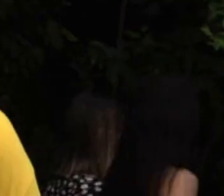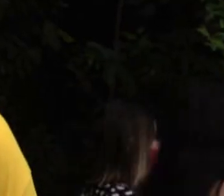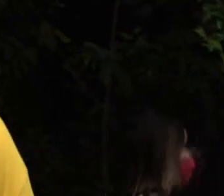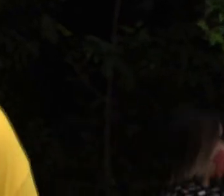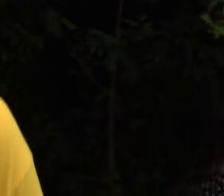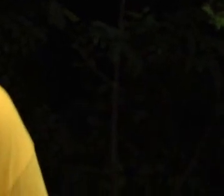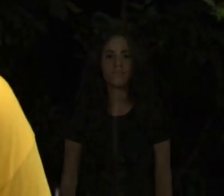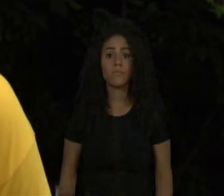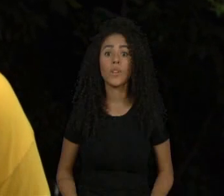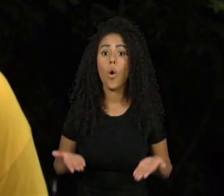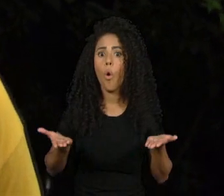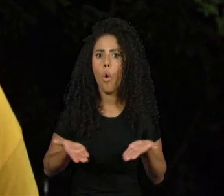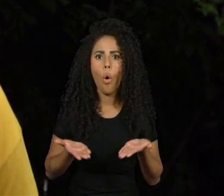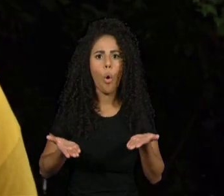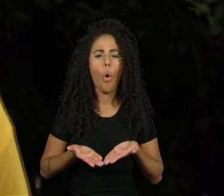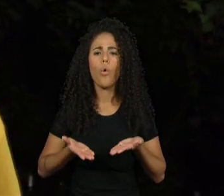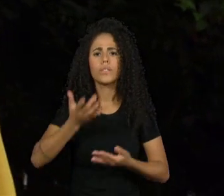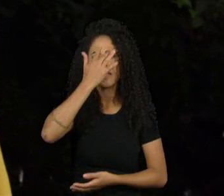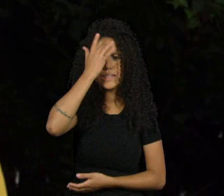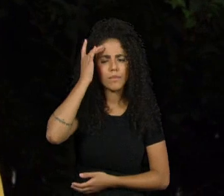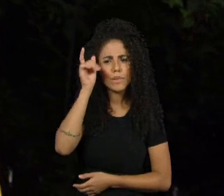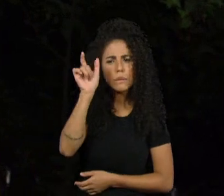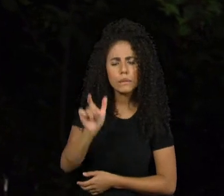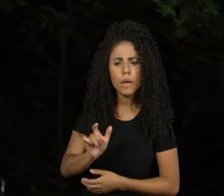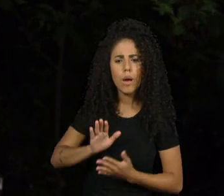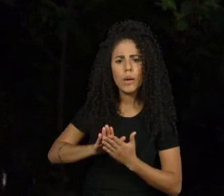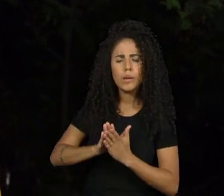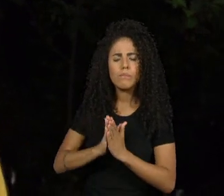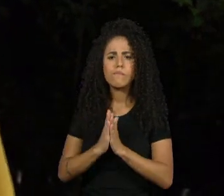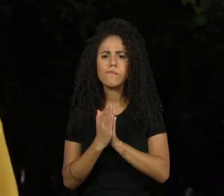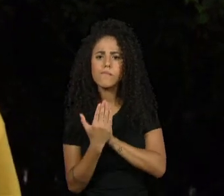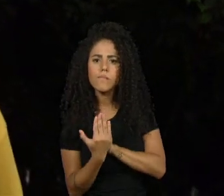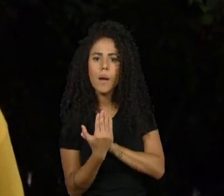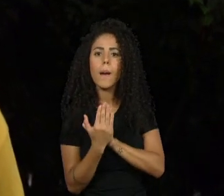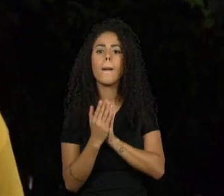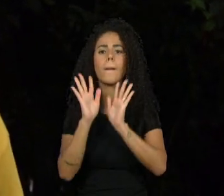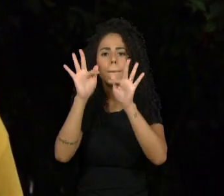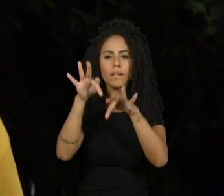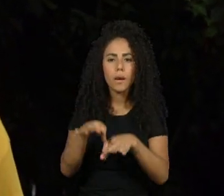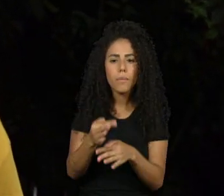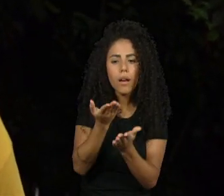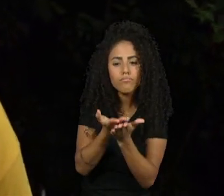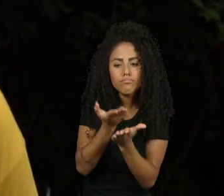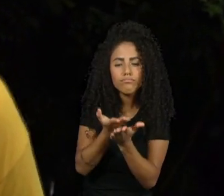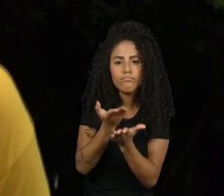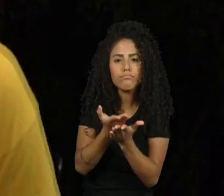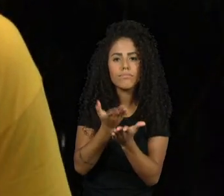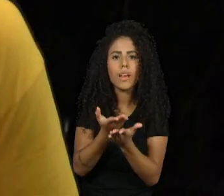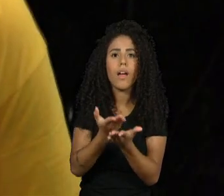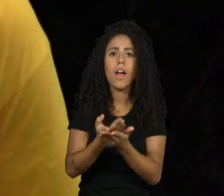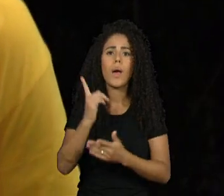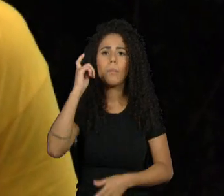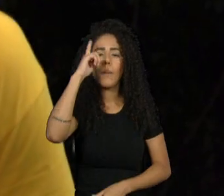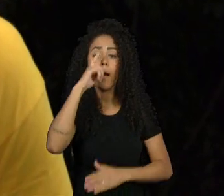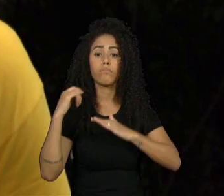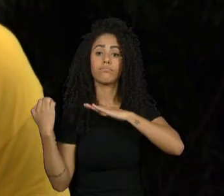Hoje em dia as pessoas trans têm muita dificuldade de completar o ensino, né? Então é bem complicado e é algo que não só as empresas têm que reconhecer,